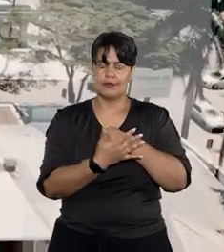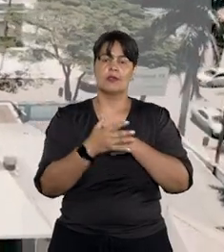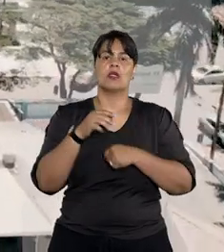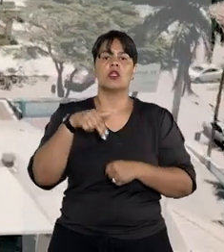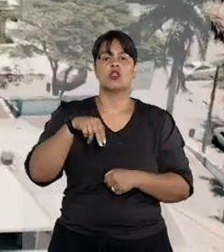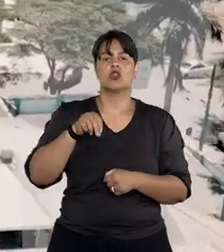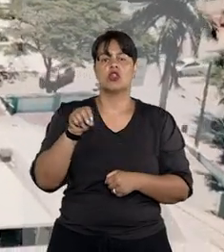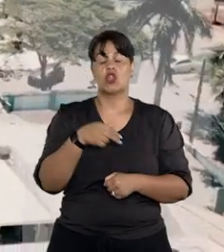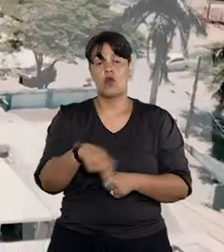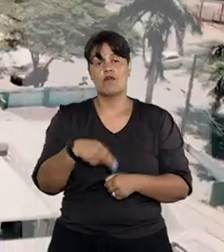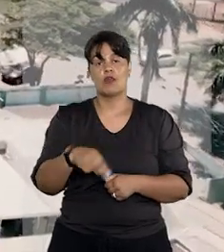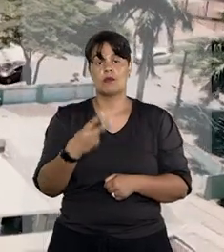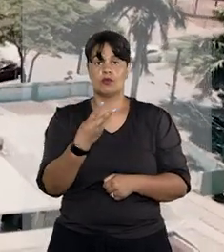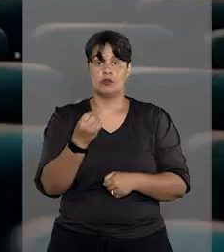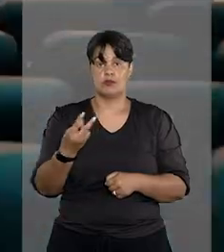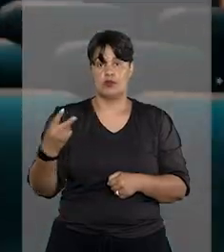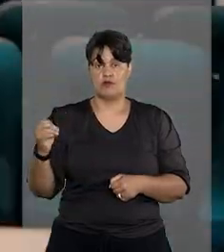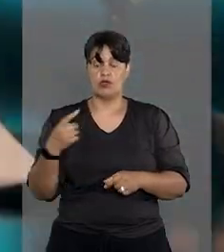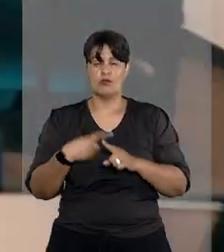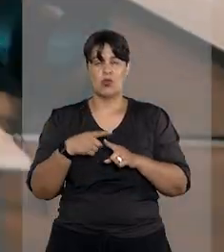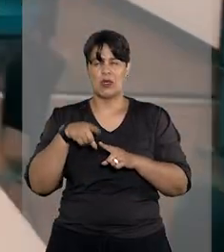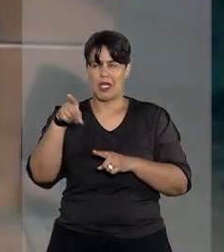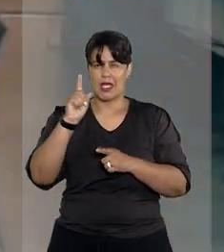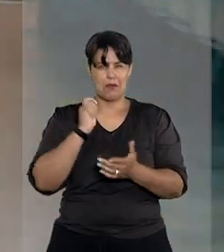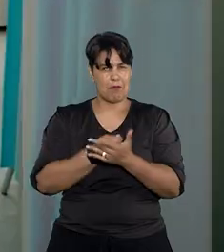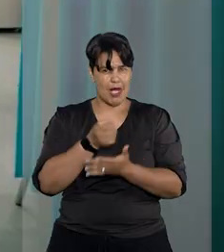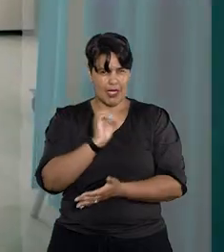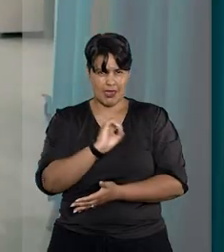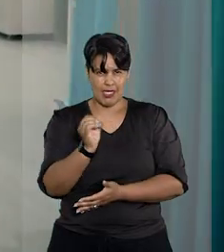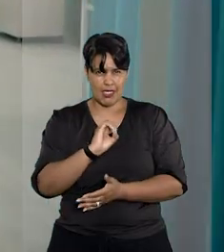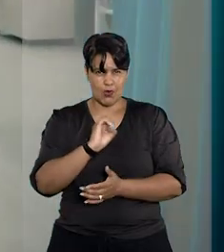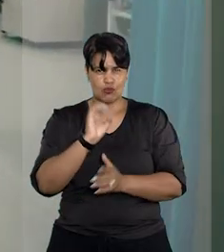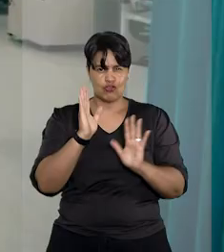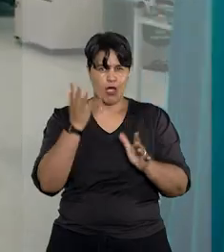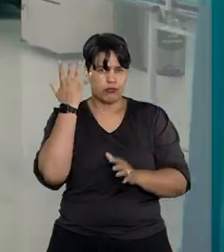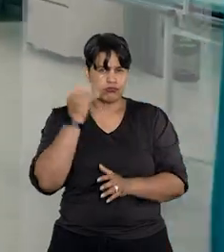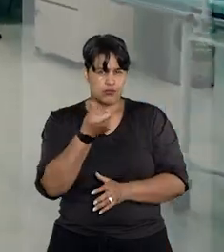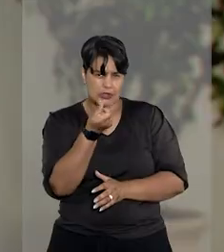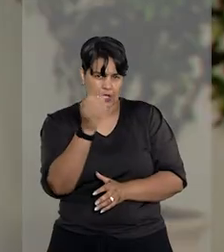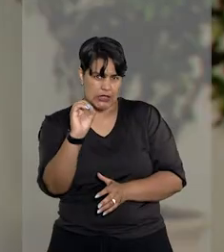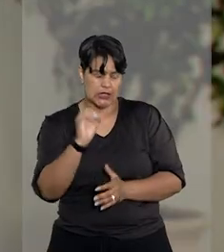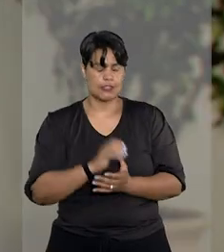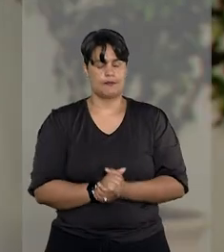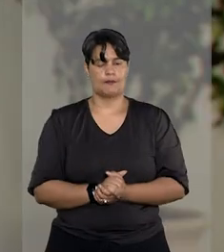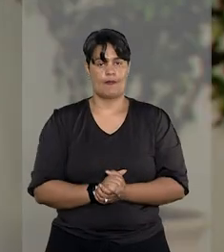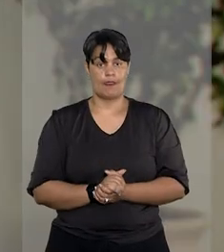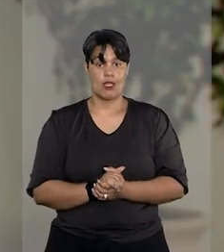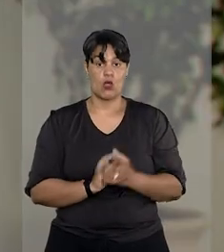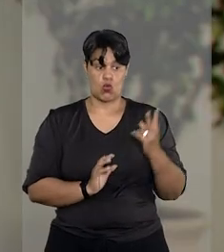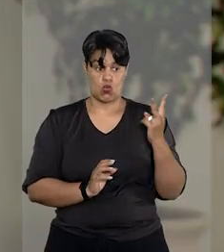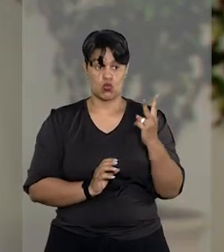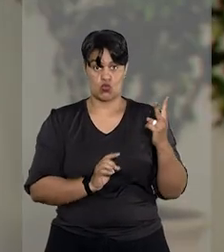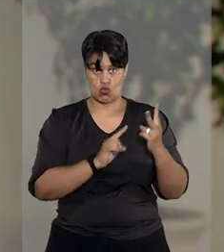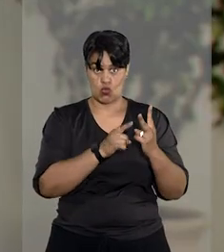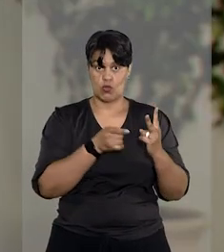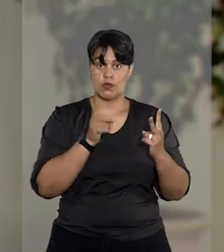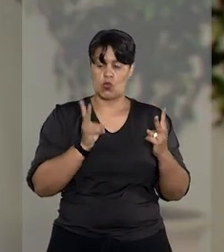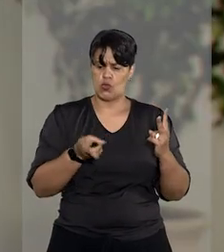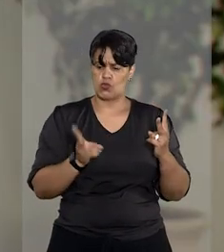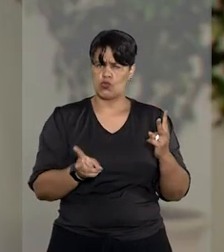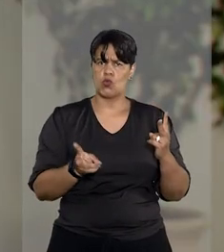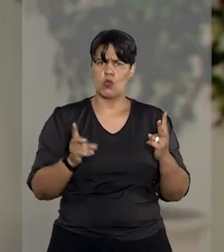2020 por suposta falta de pagamento superior a 60 dias. O casal mantinha o plano desde